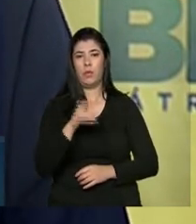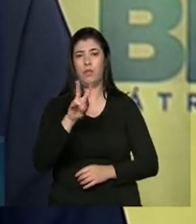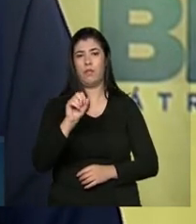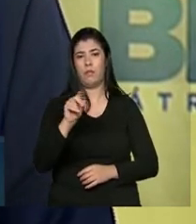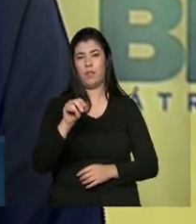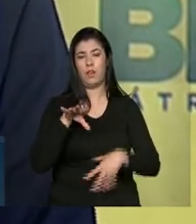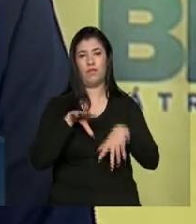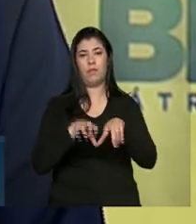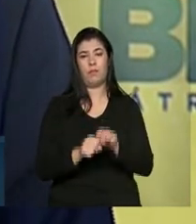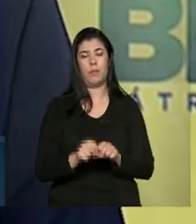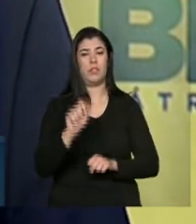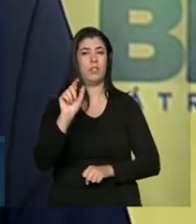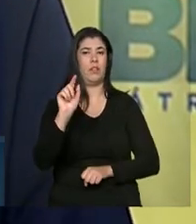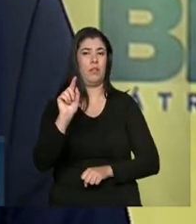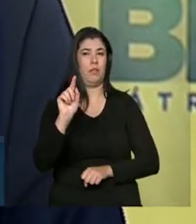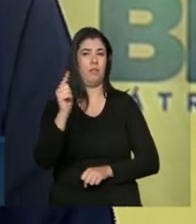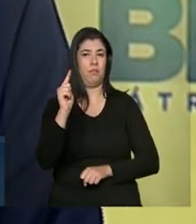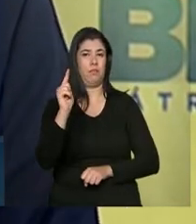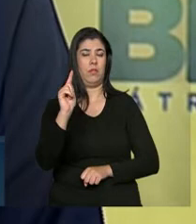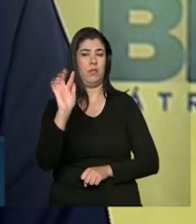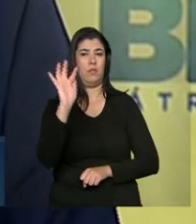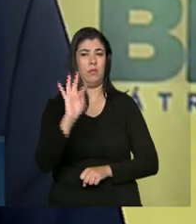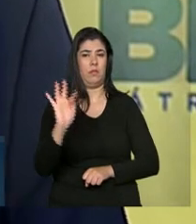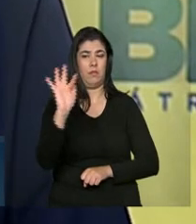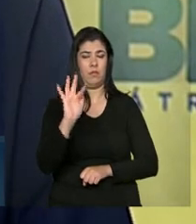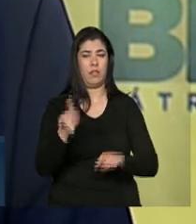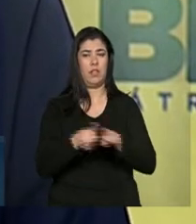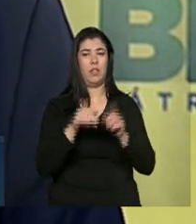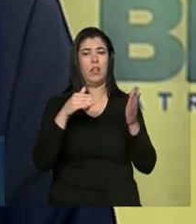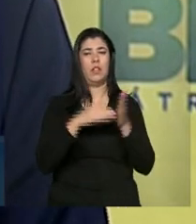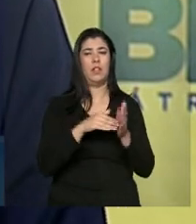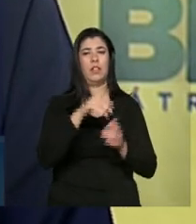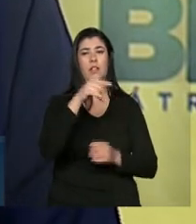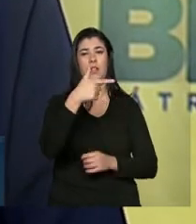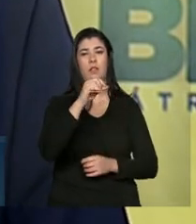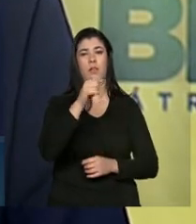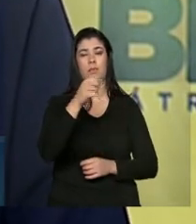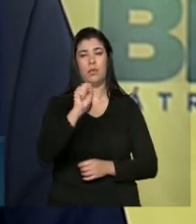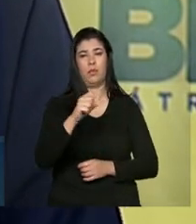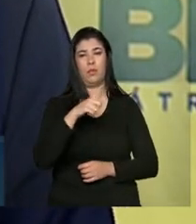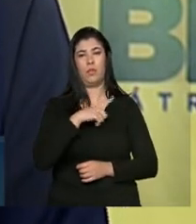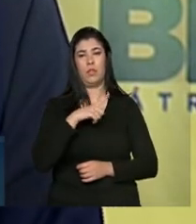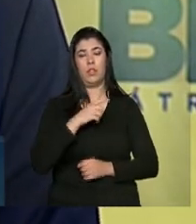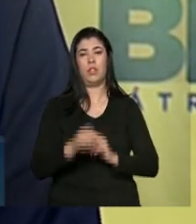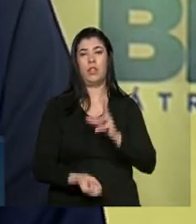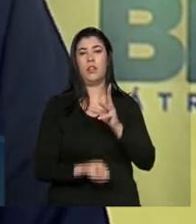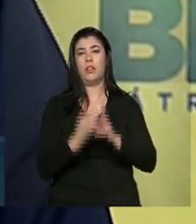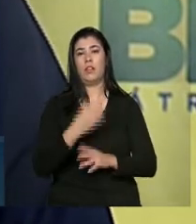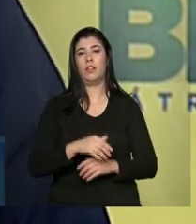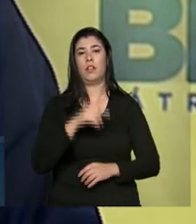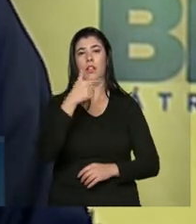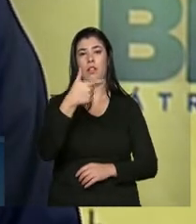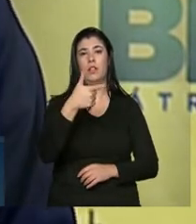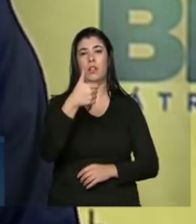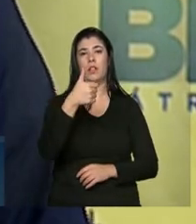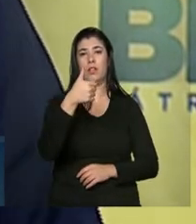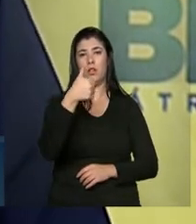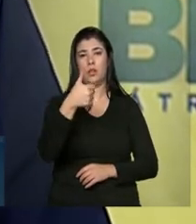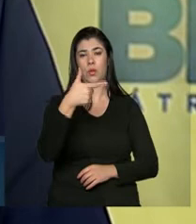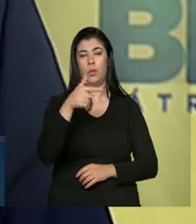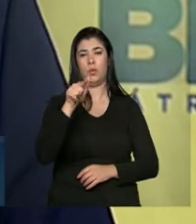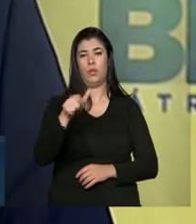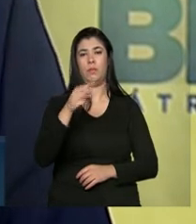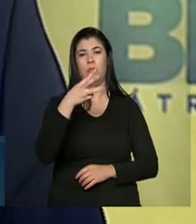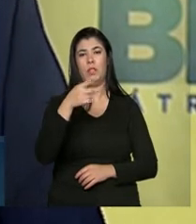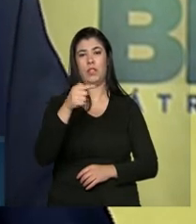graduação até o 2017, e até 2018, teremos criado 12.372 vagas.